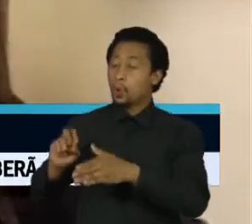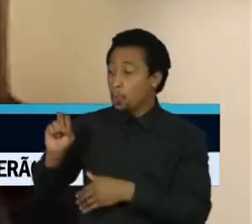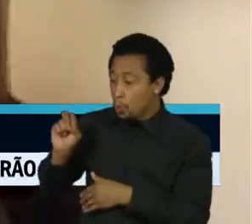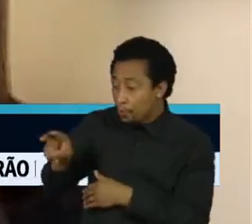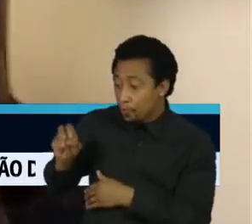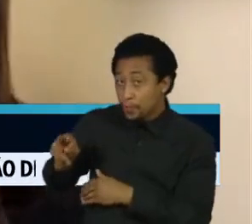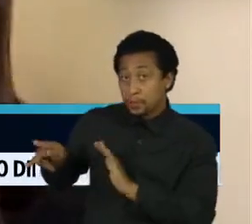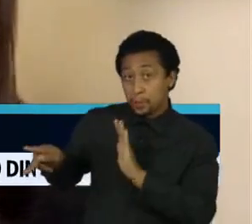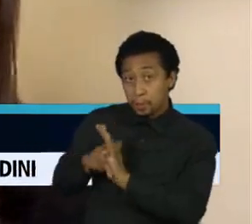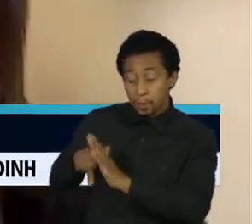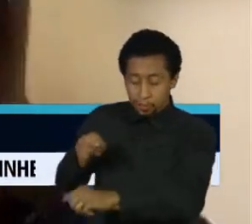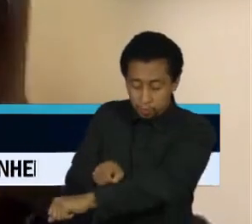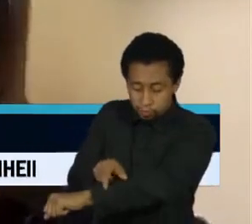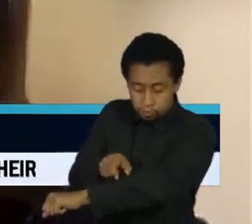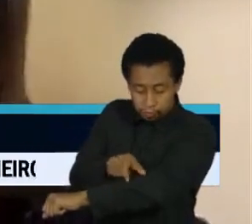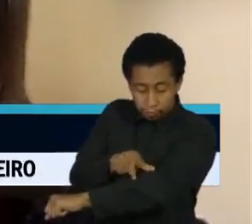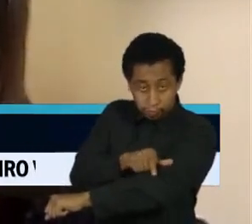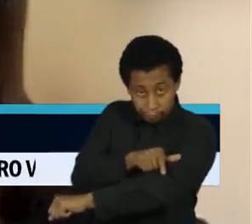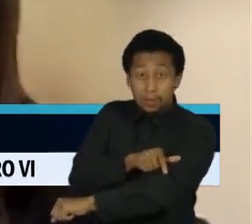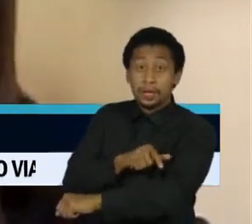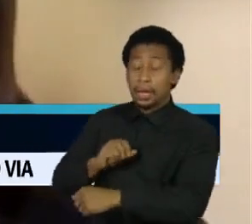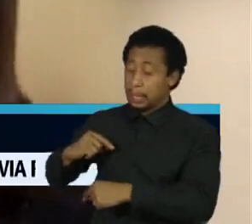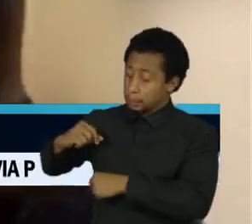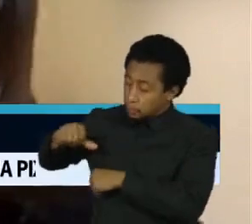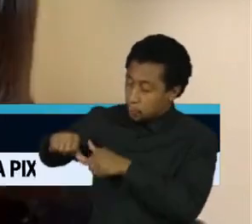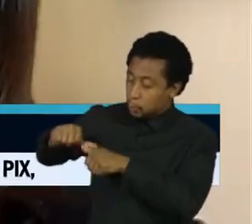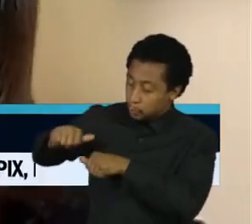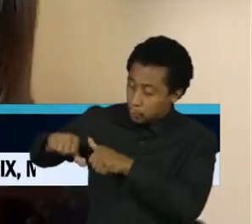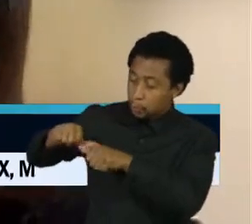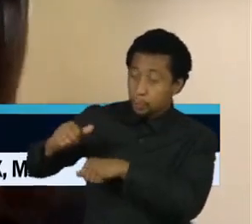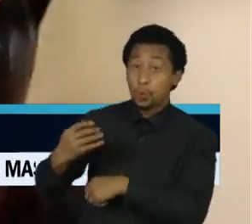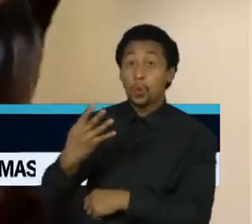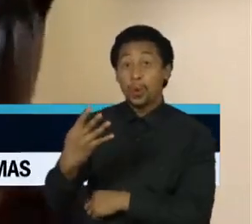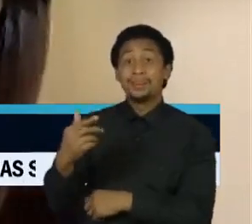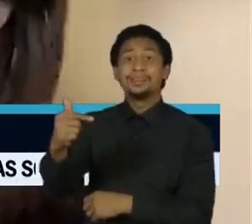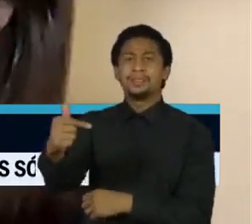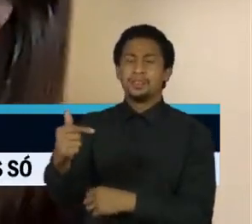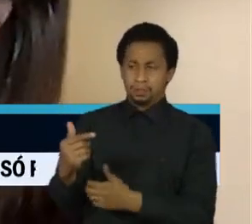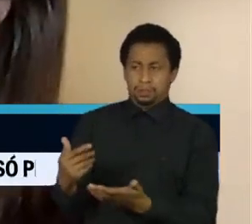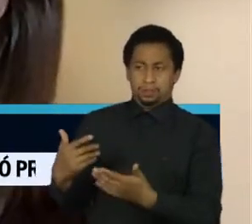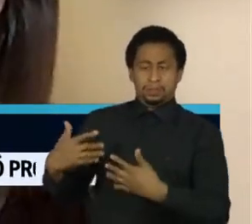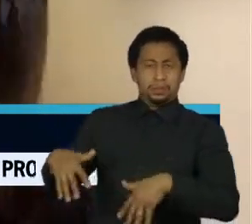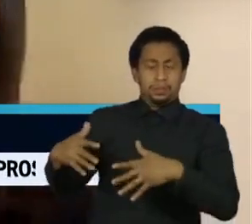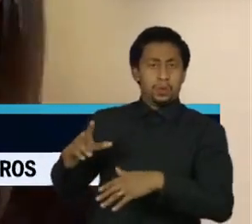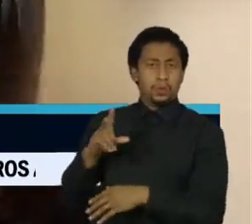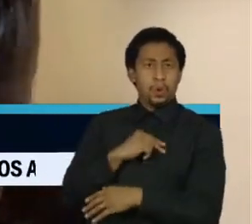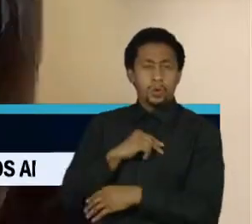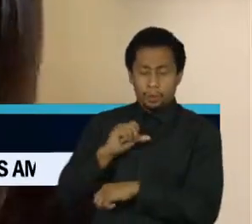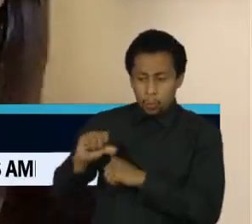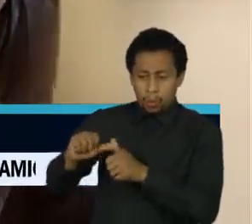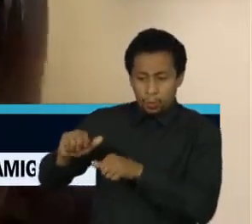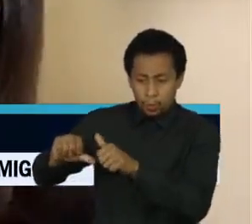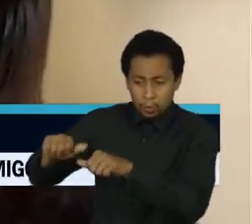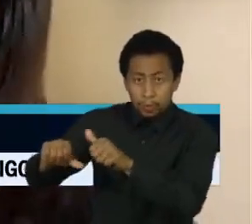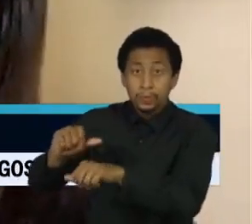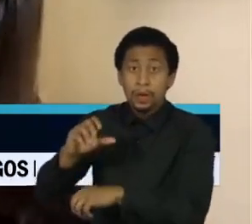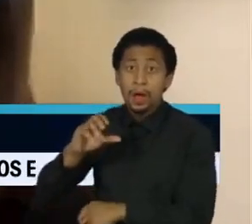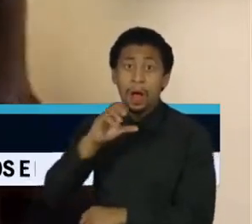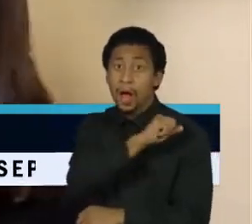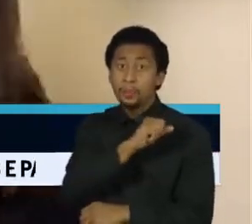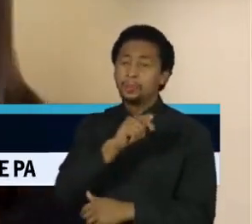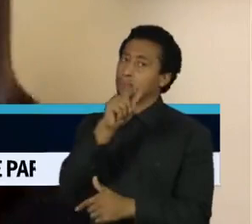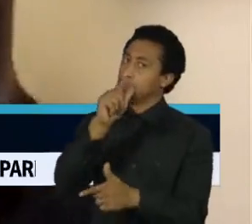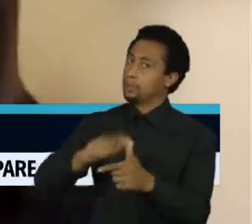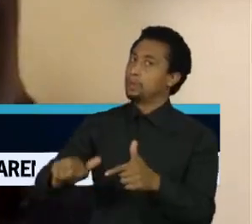O grande problema é que esse vírus parece estar acumulando mutação mais rápido. E isso é um problema sempre,